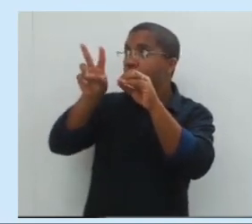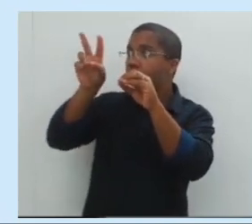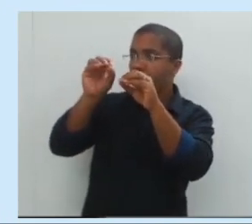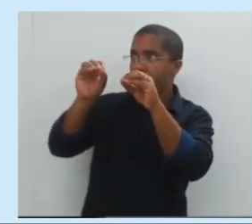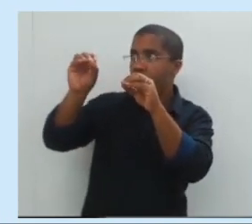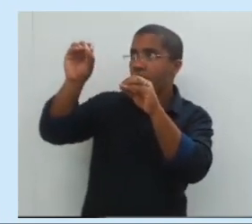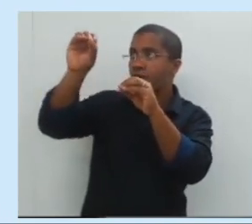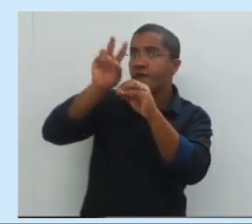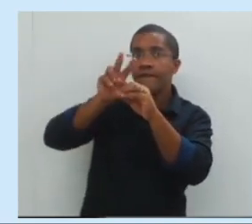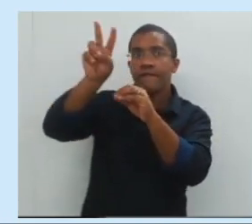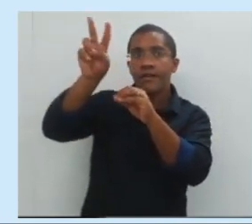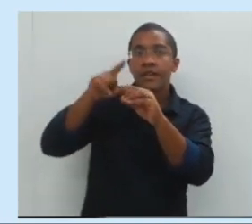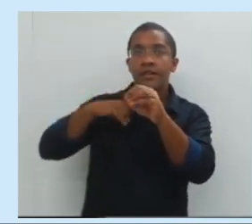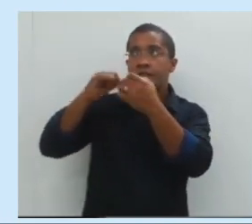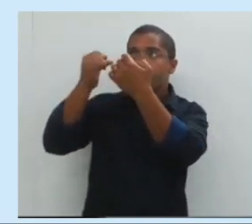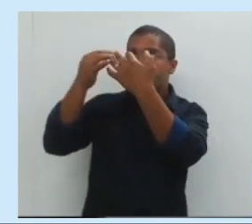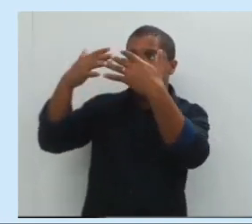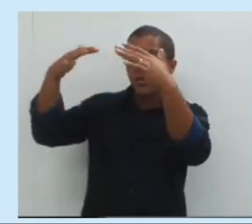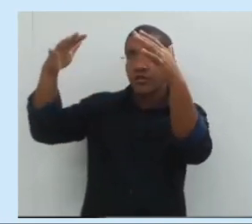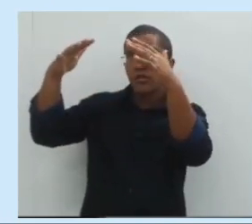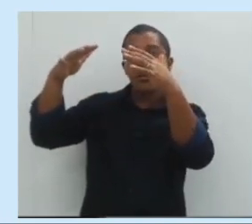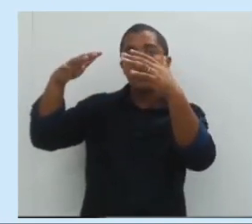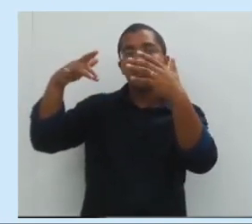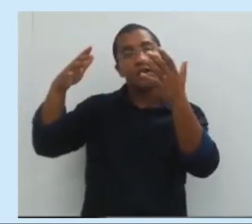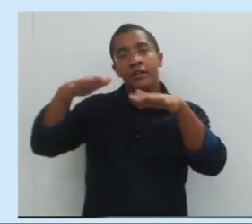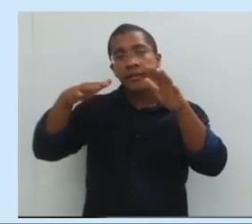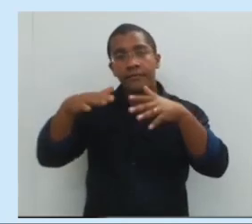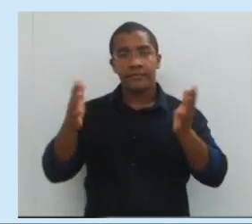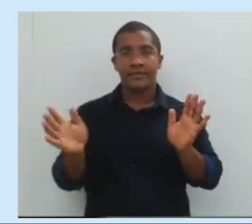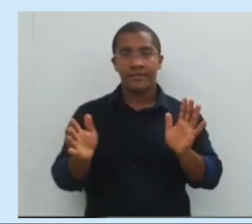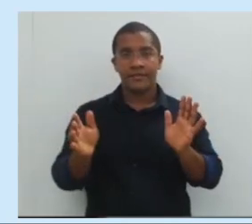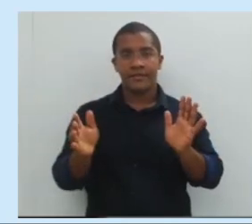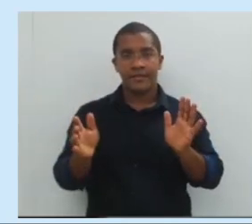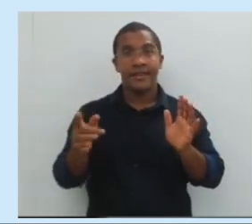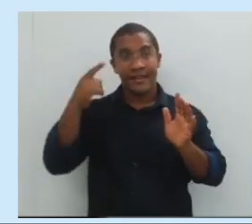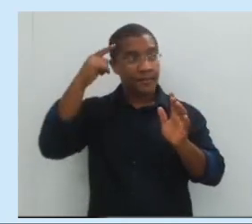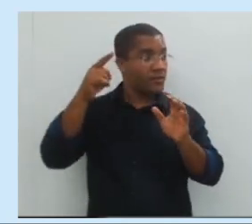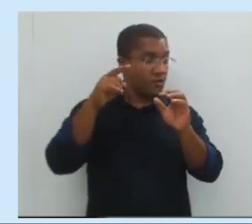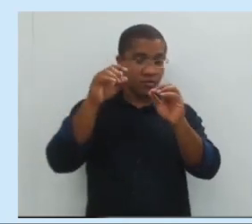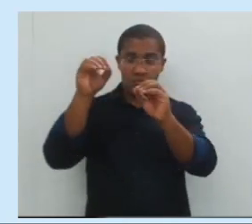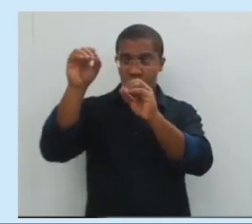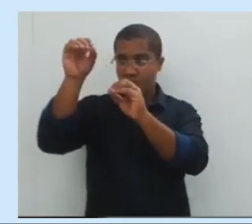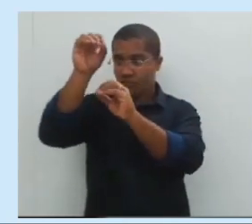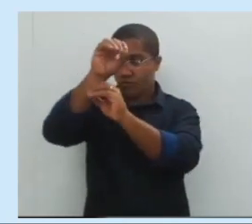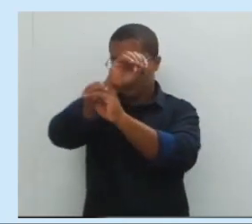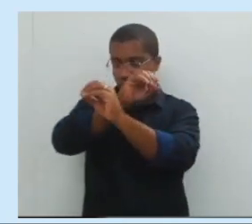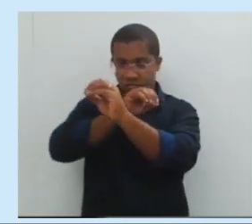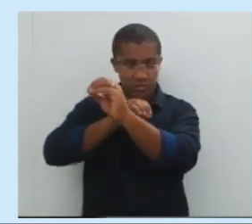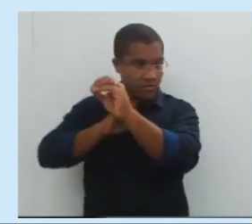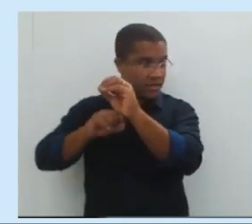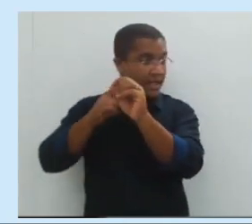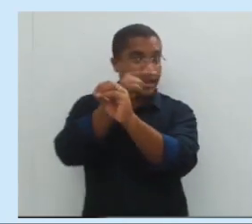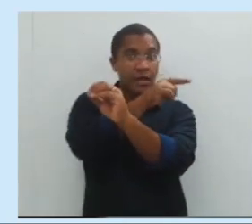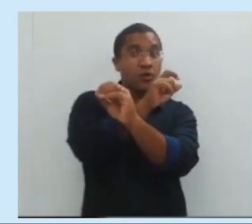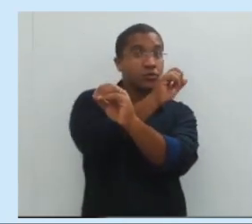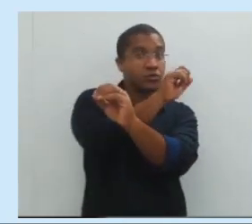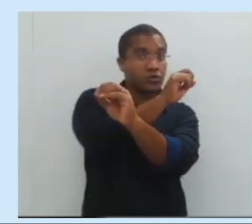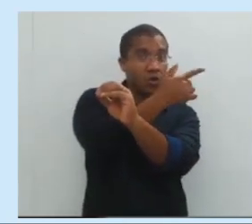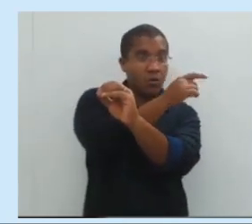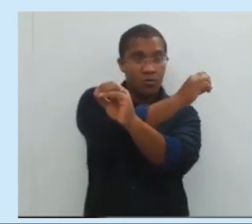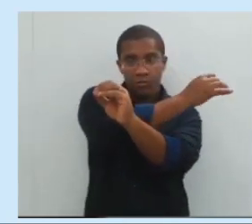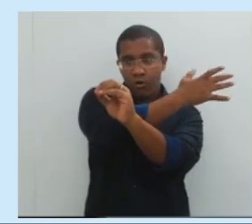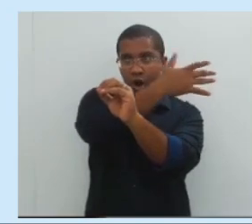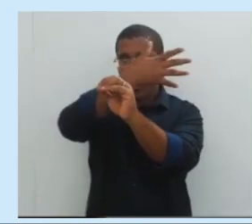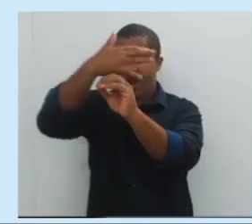luminosidade e iluminação do sol. E essa posição, quando ela faz a